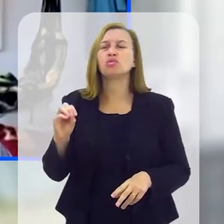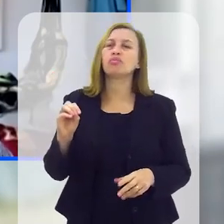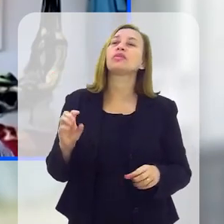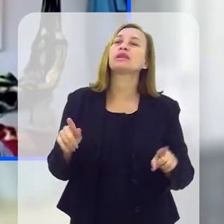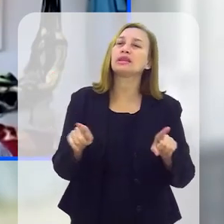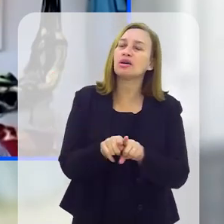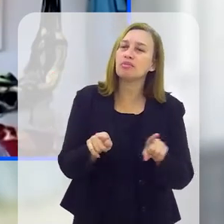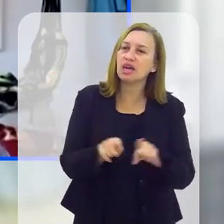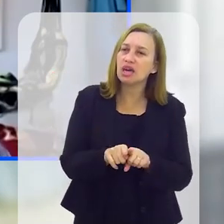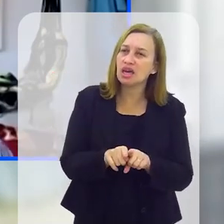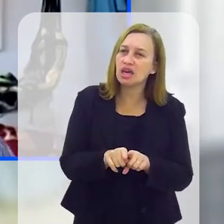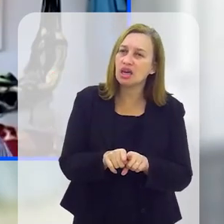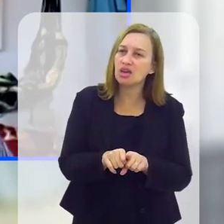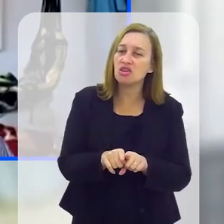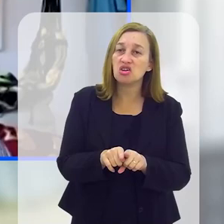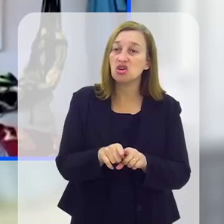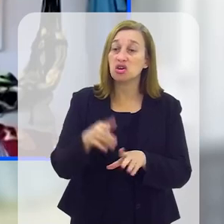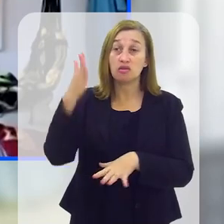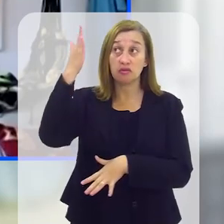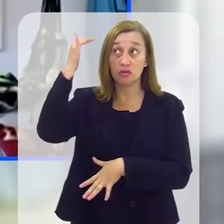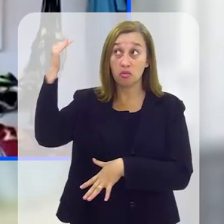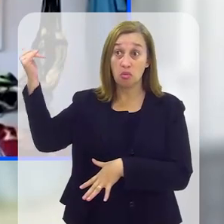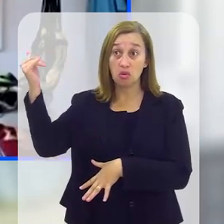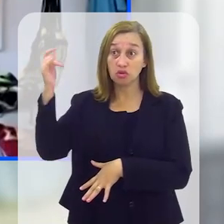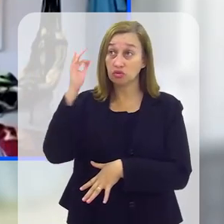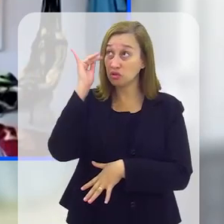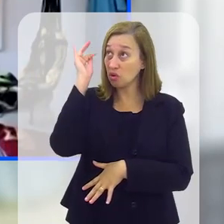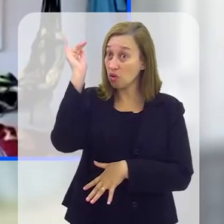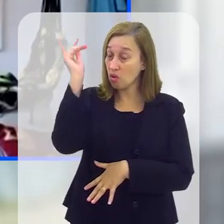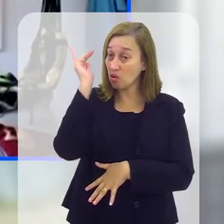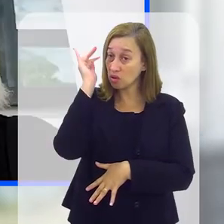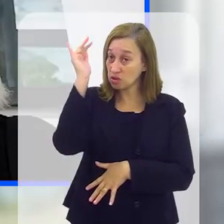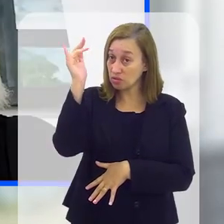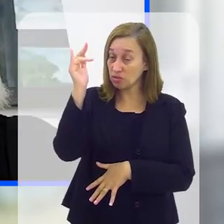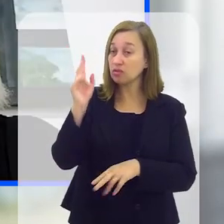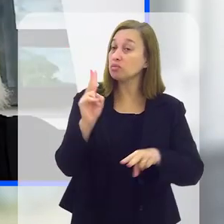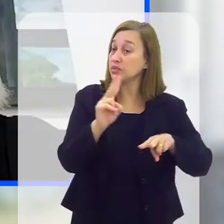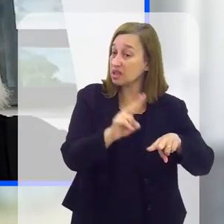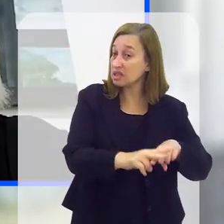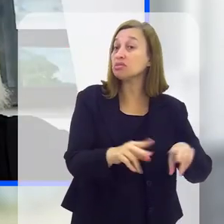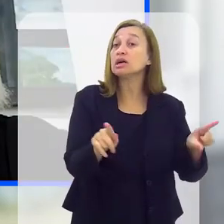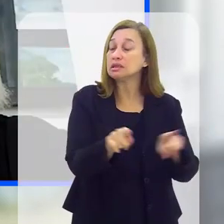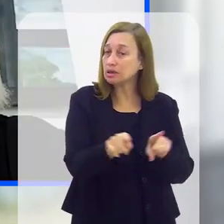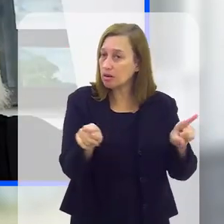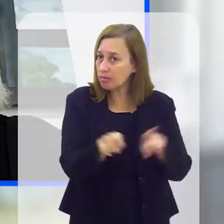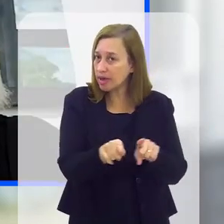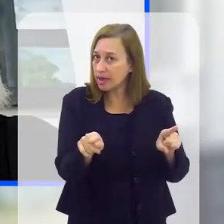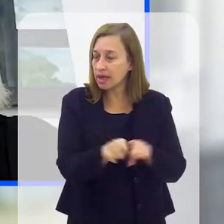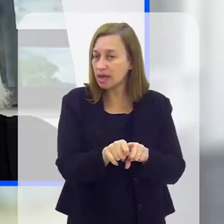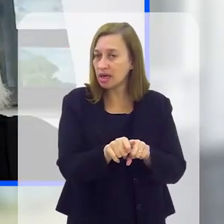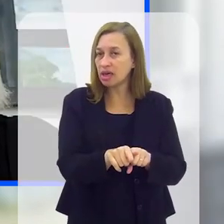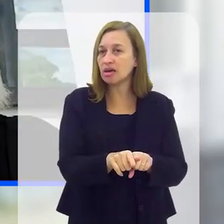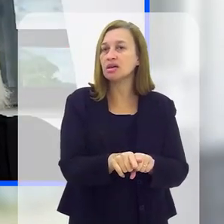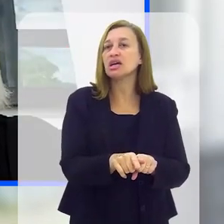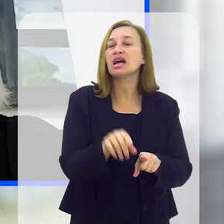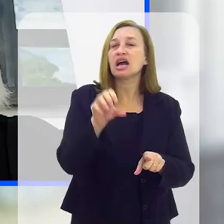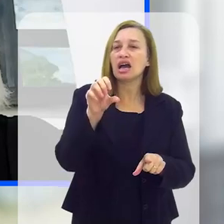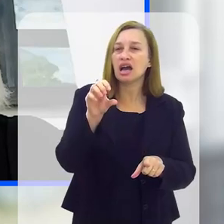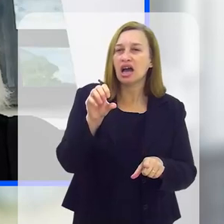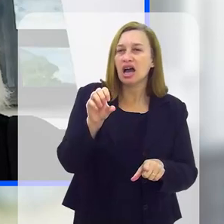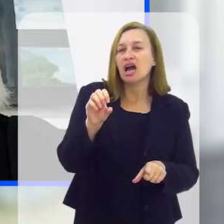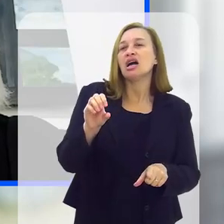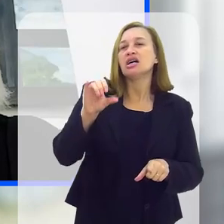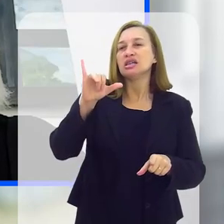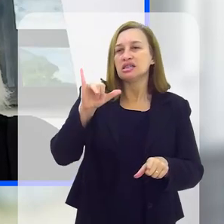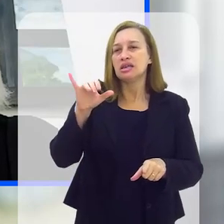Tivemos um dos maiores escritores e filósofos de todos os tempos, Dostoiévski, que também foi prisioneiro na